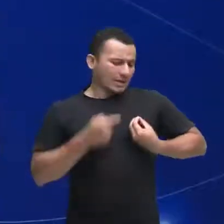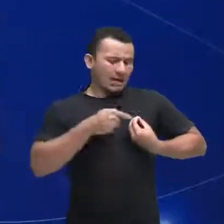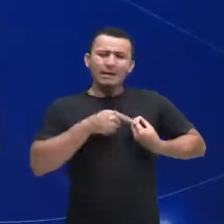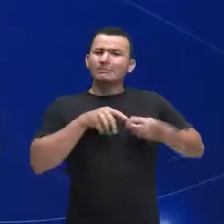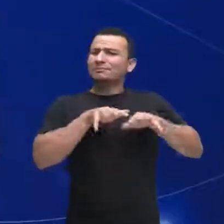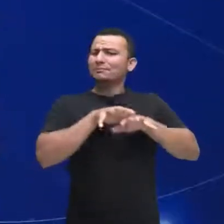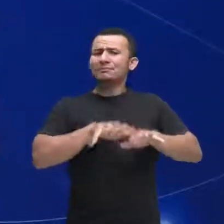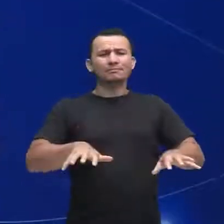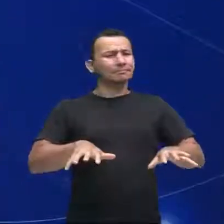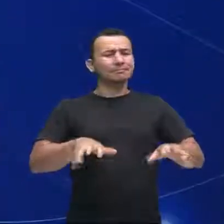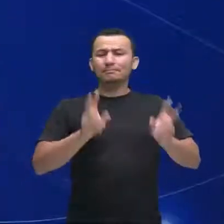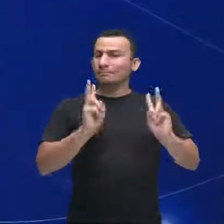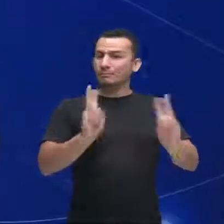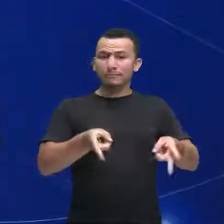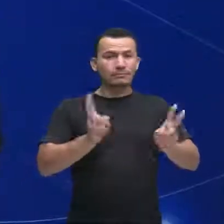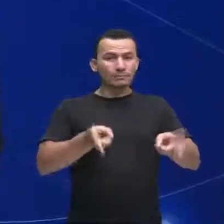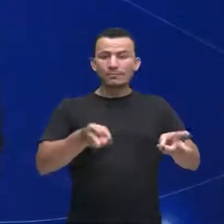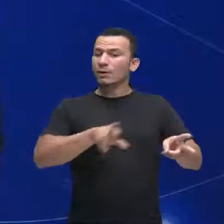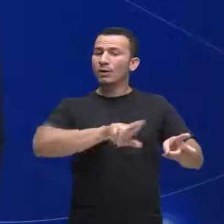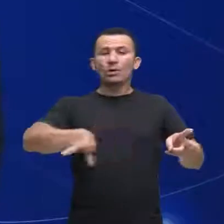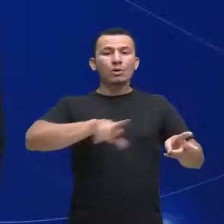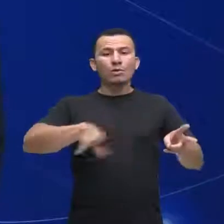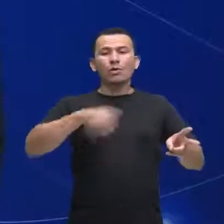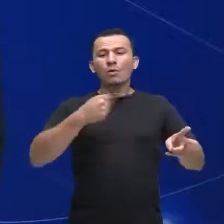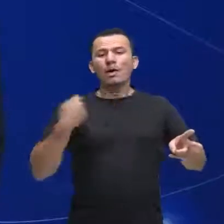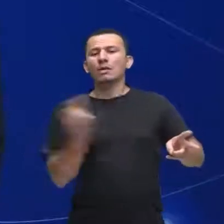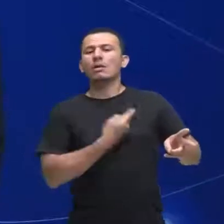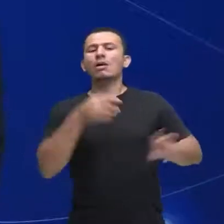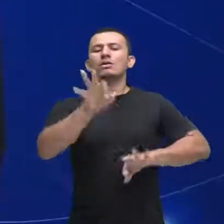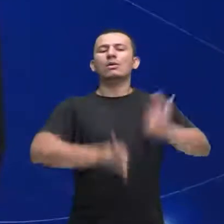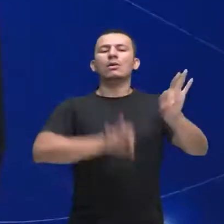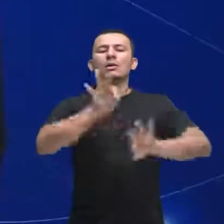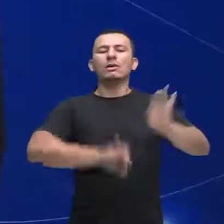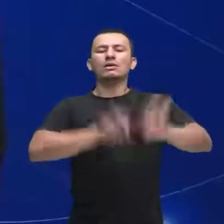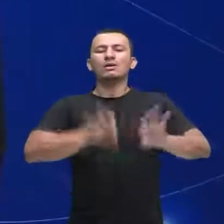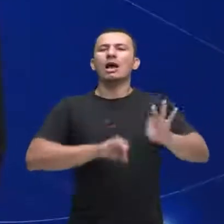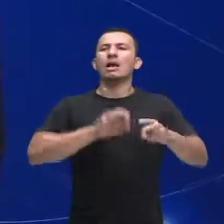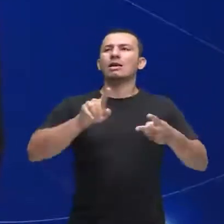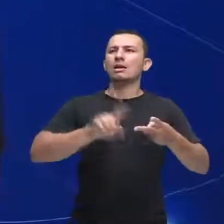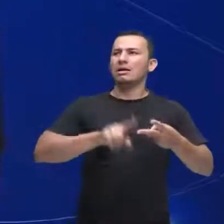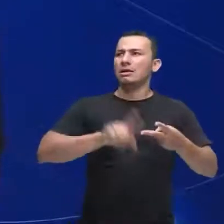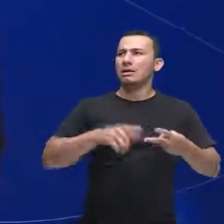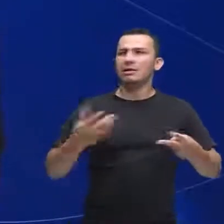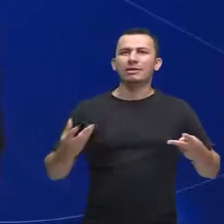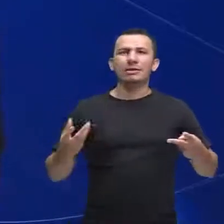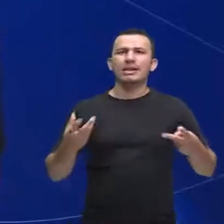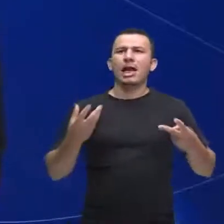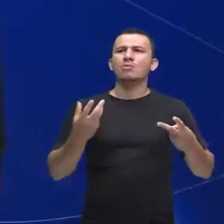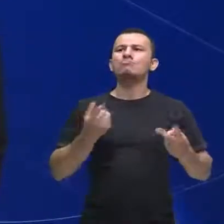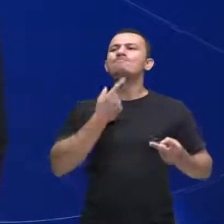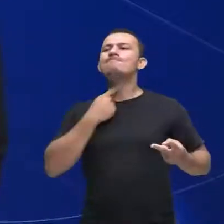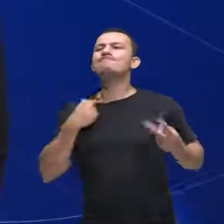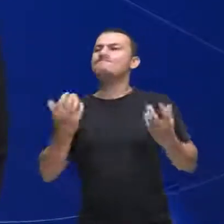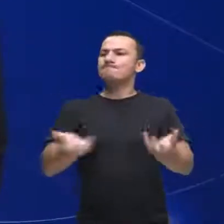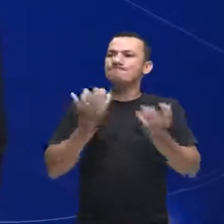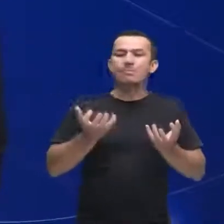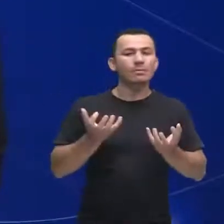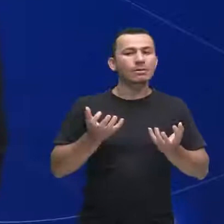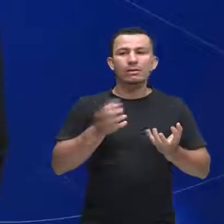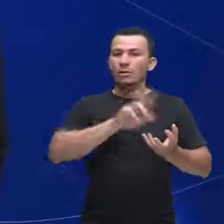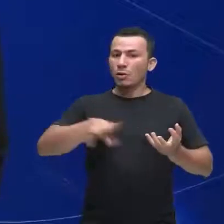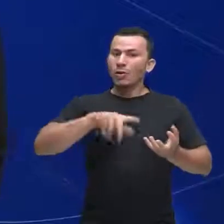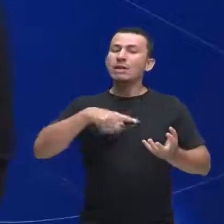a vida é o que está acontecendo não é o que a gente planeja não é exatamente o que a gente gostaria existe um